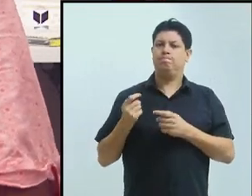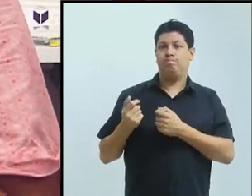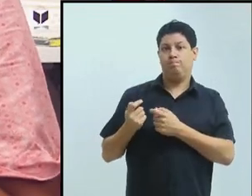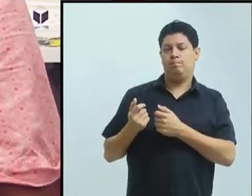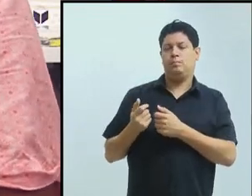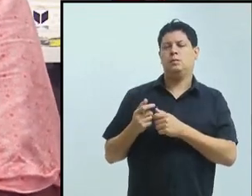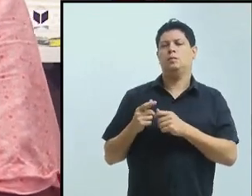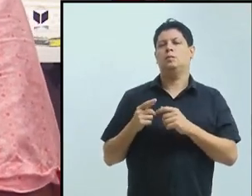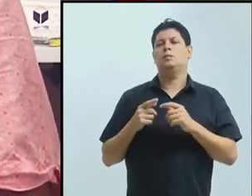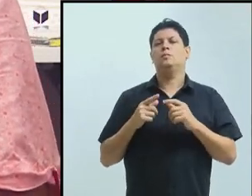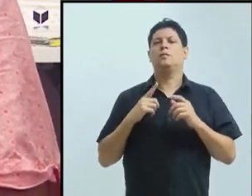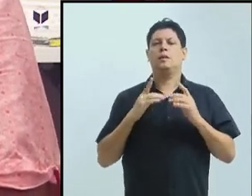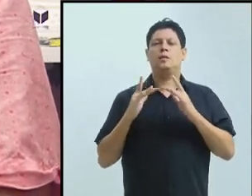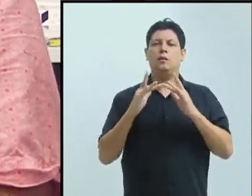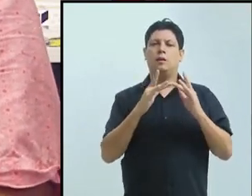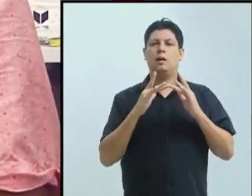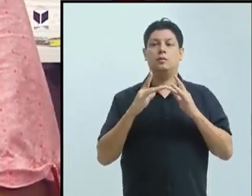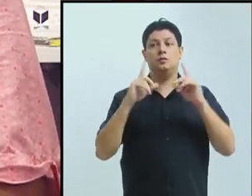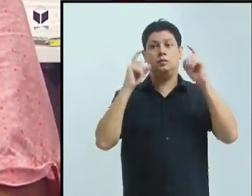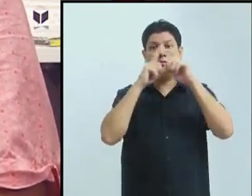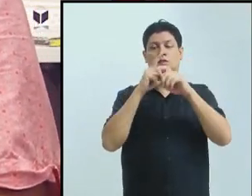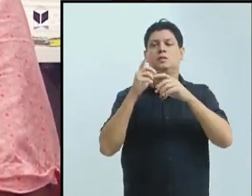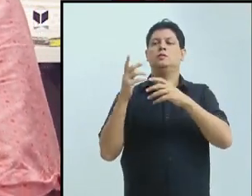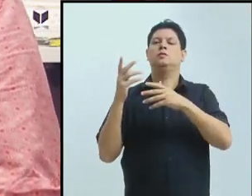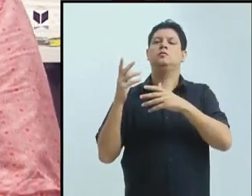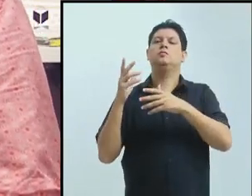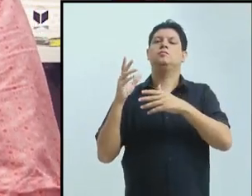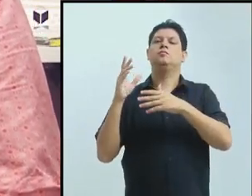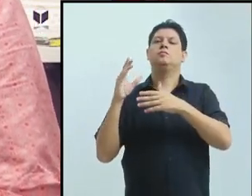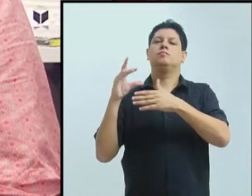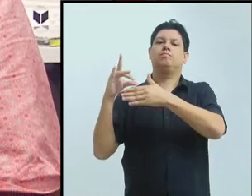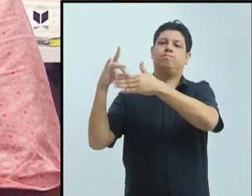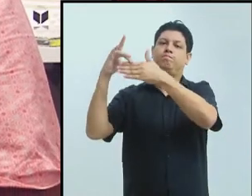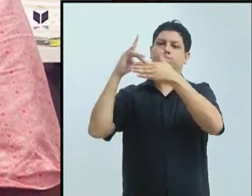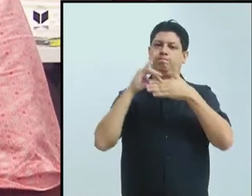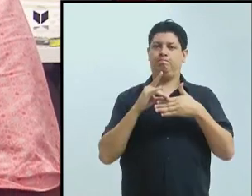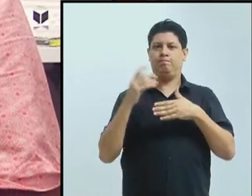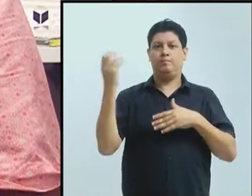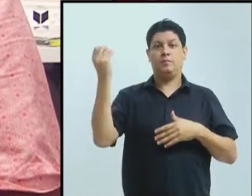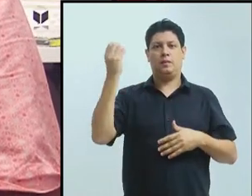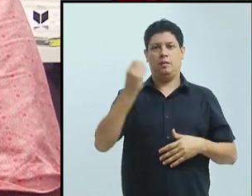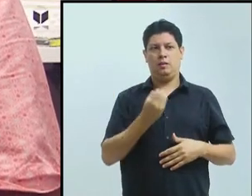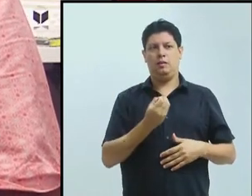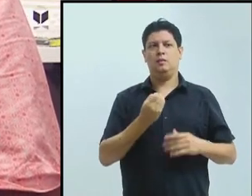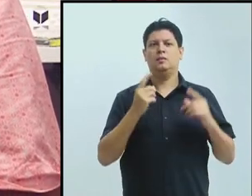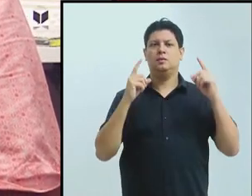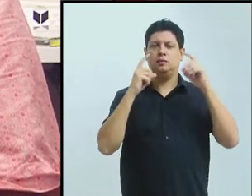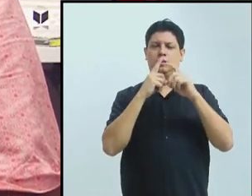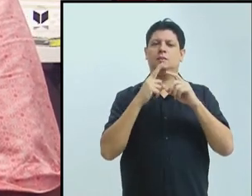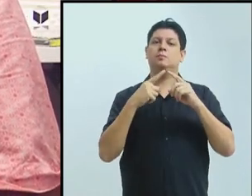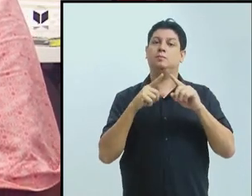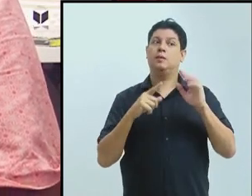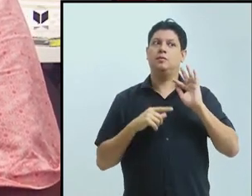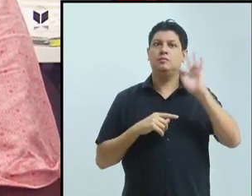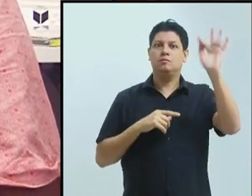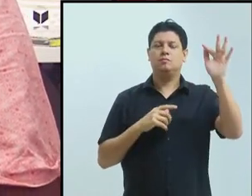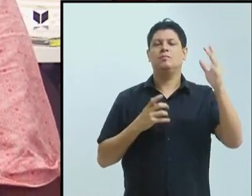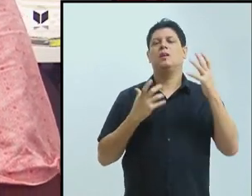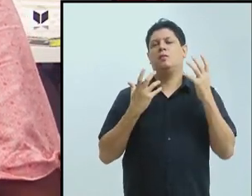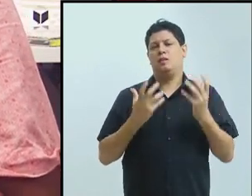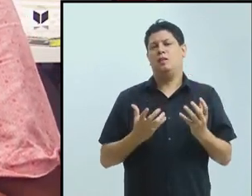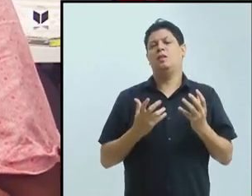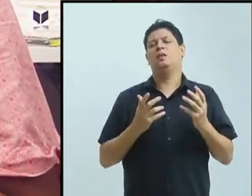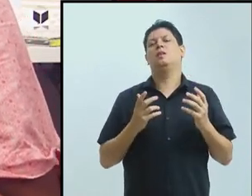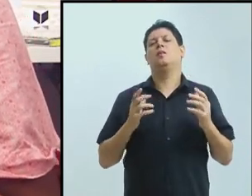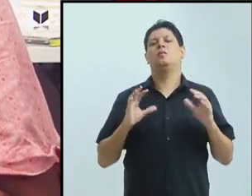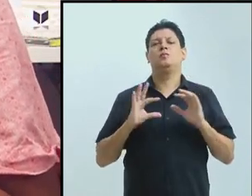difícil é trazer a pessoa para cá, principalmente o aluno, muito difícil trazer, mas algum dia eu gostaria de conseguir juntar esse pessoal,